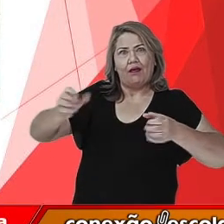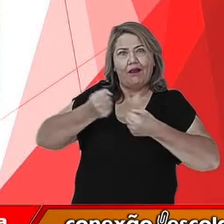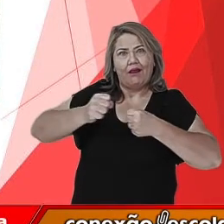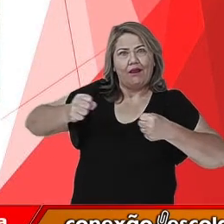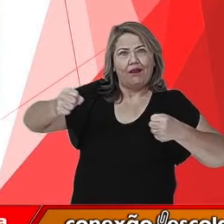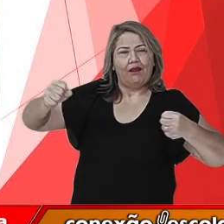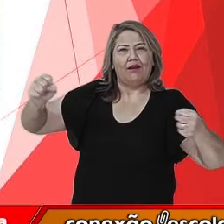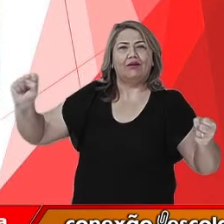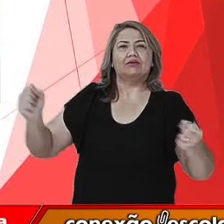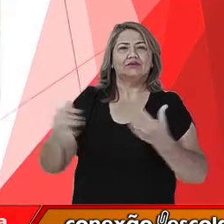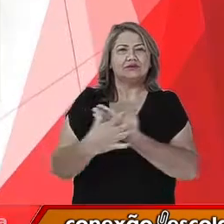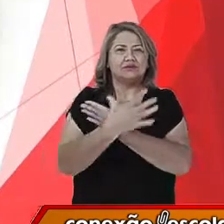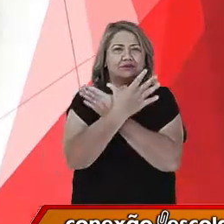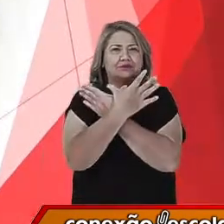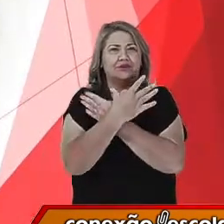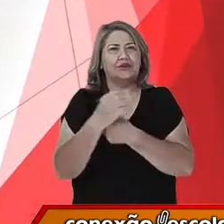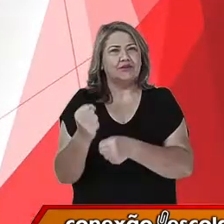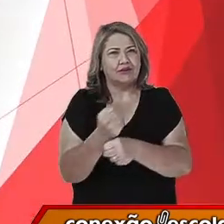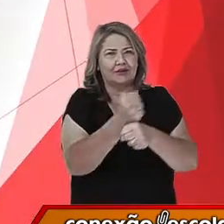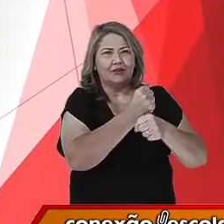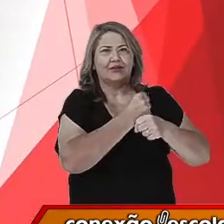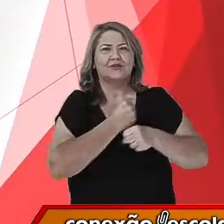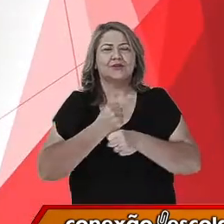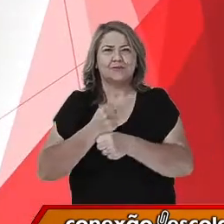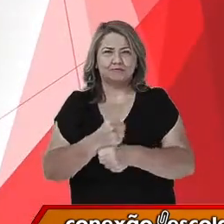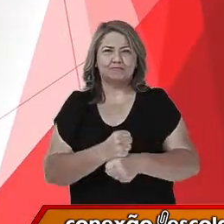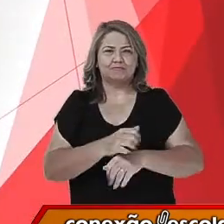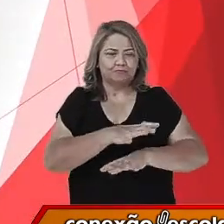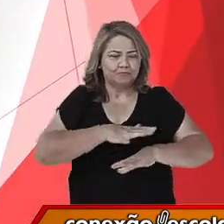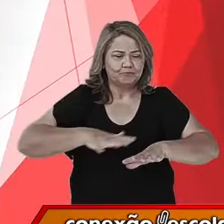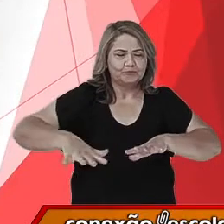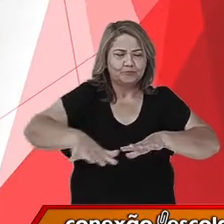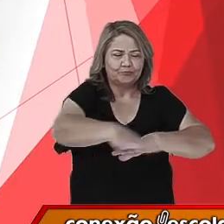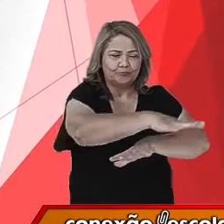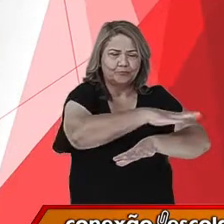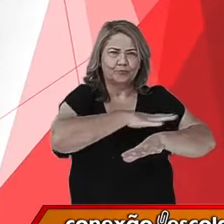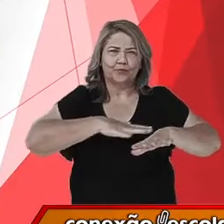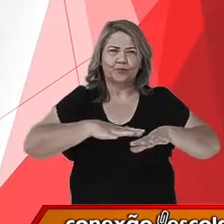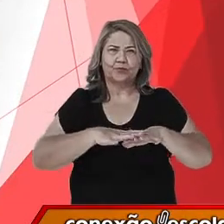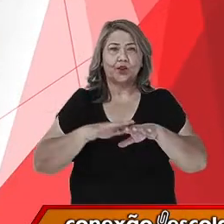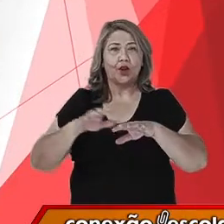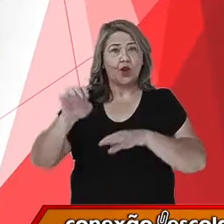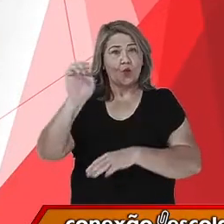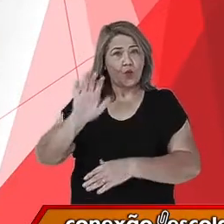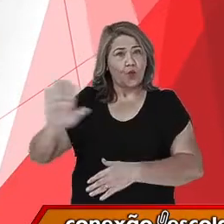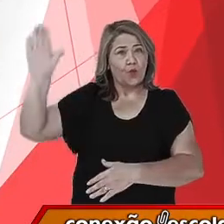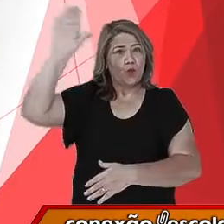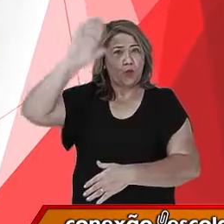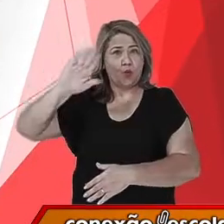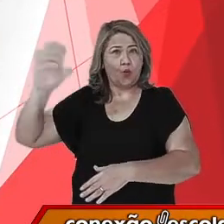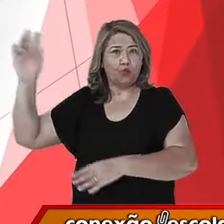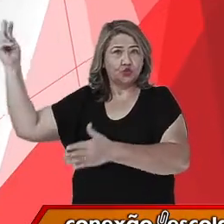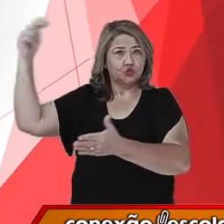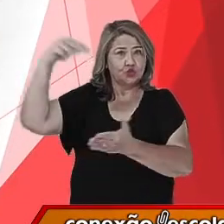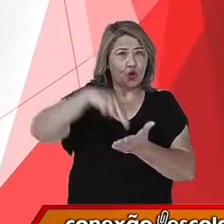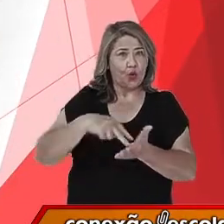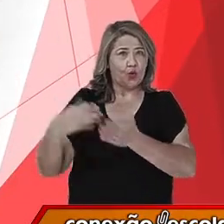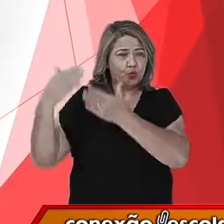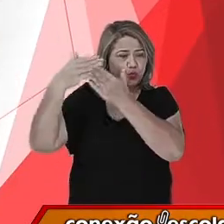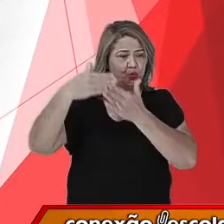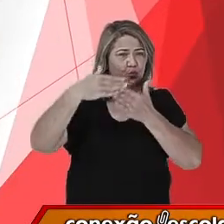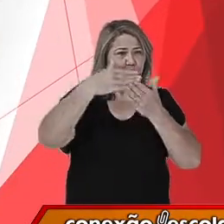construção para a época. Os europeus, quando aqui chegaram, eles ficaram encantados, eles